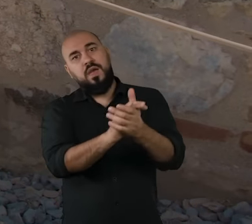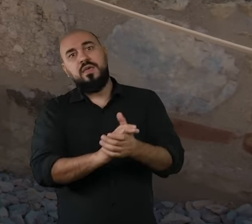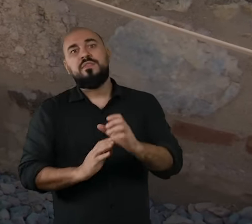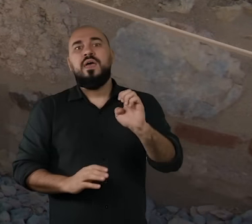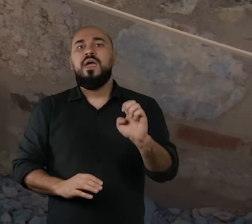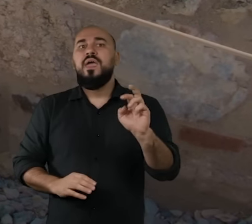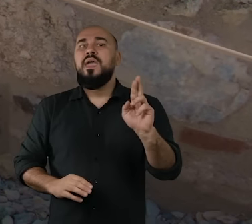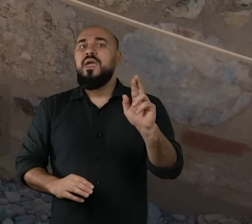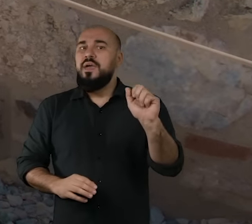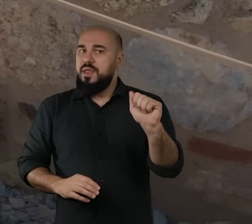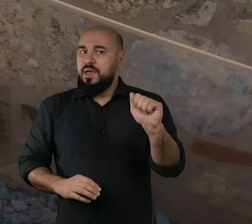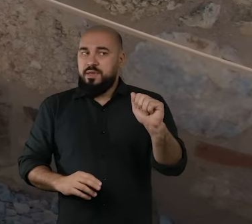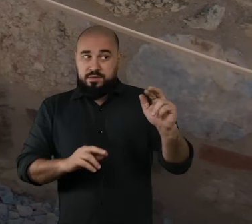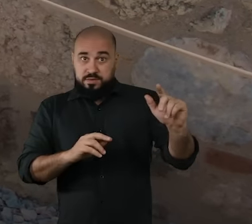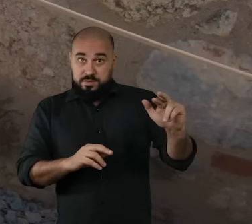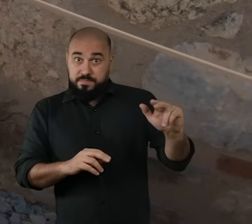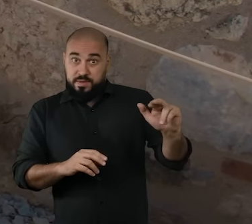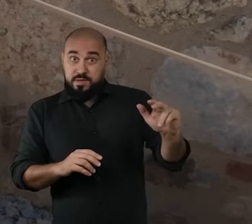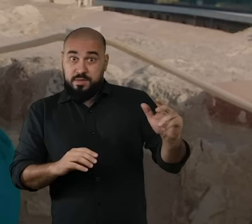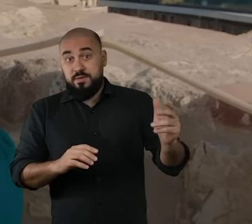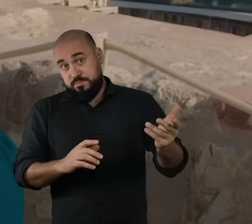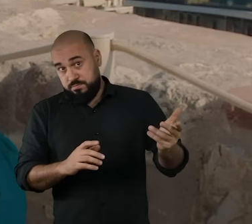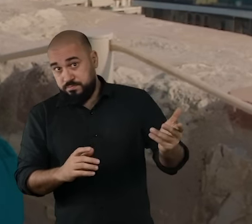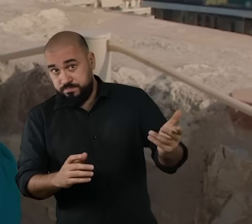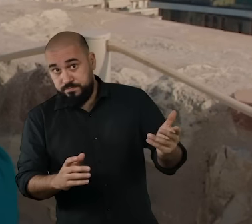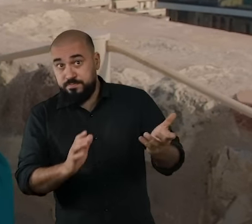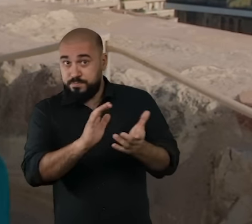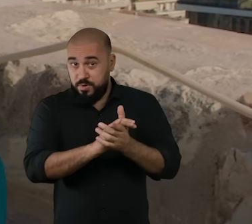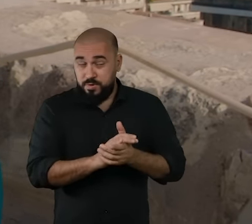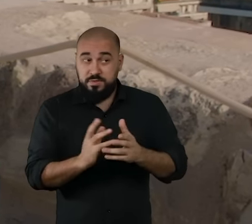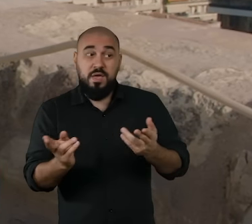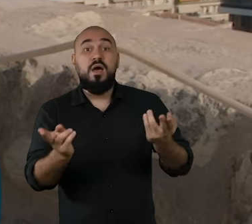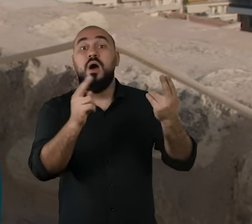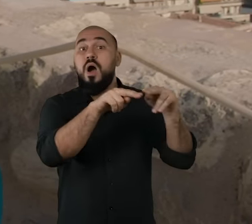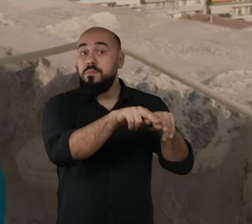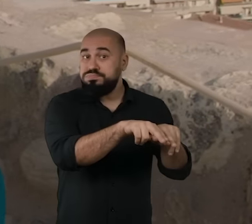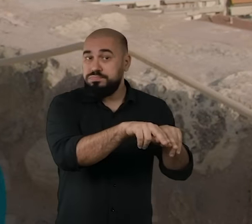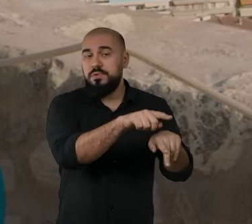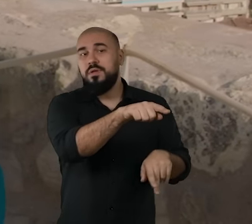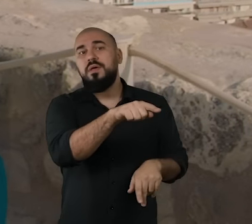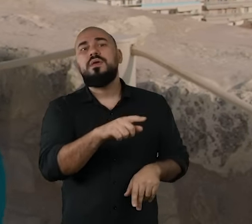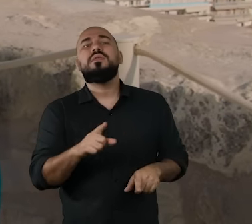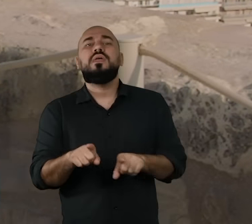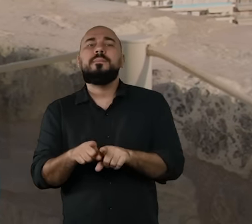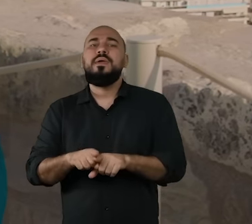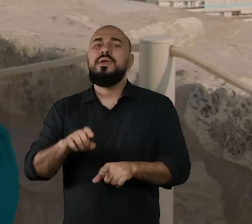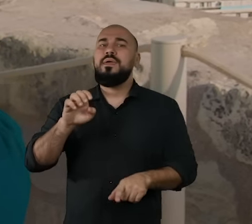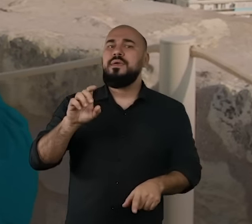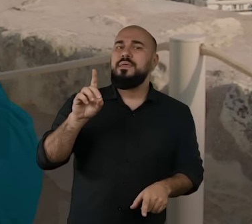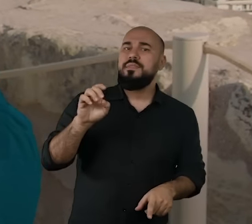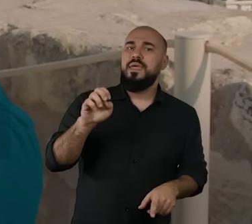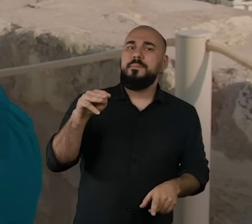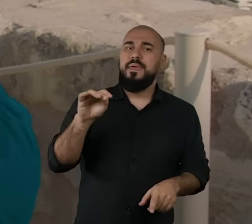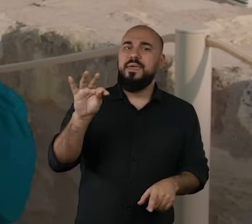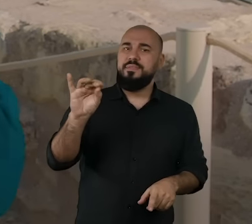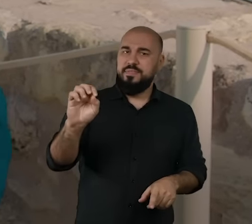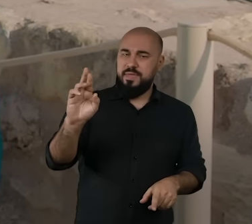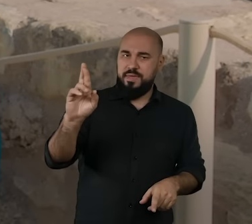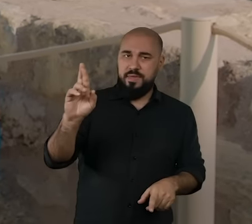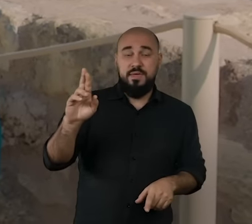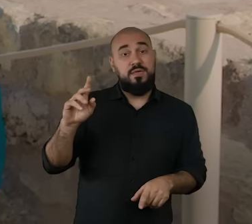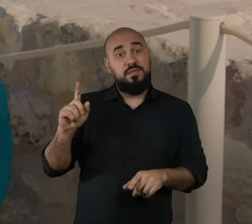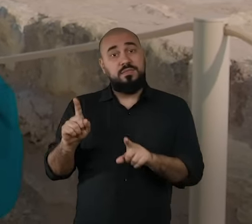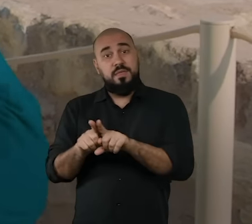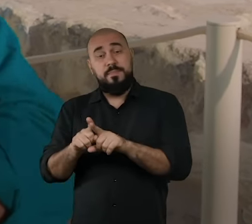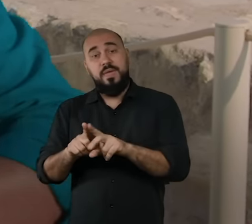a sua irmã, que também se tornou sua esposa. E junto dele você tem Deméter e tem Héstia, que preferiu deixar